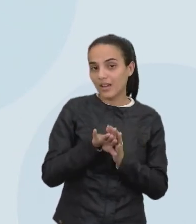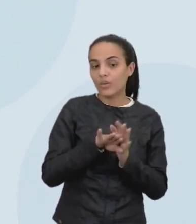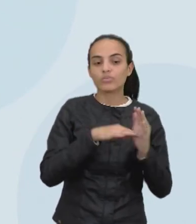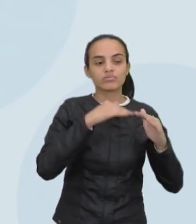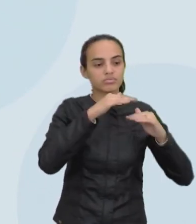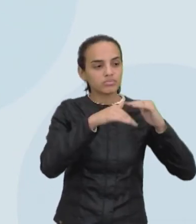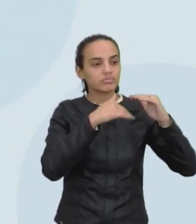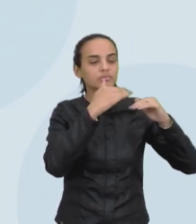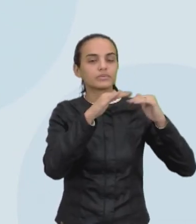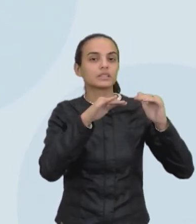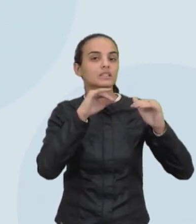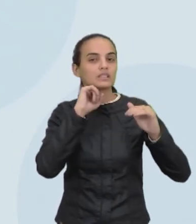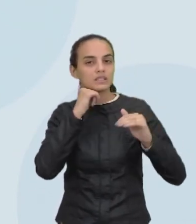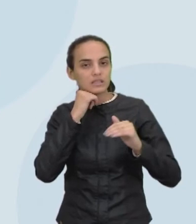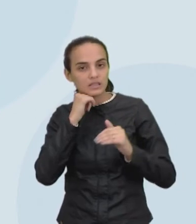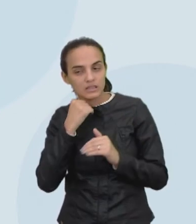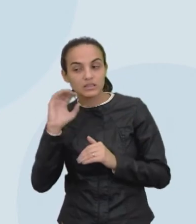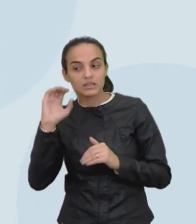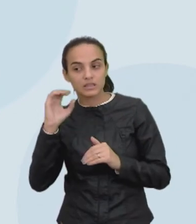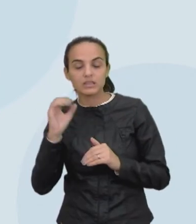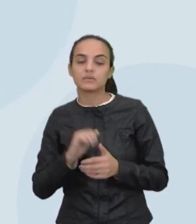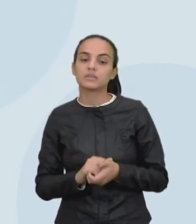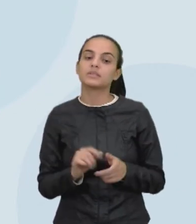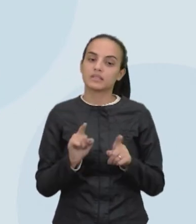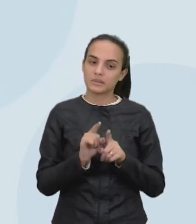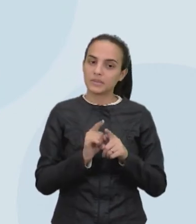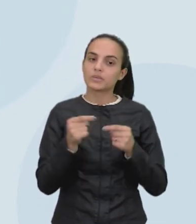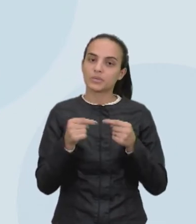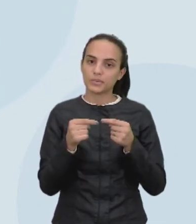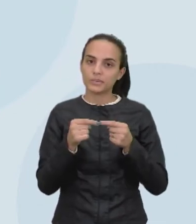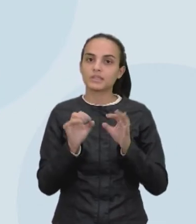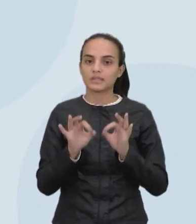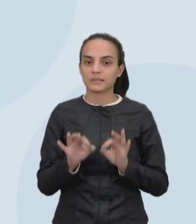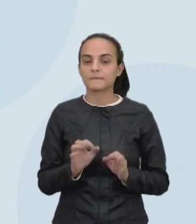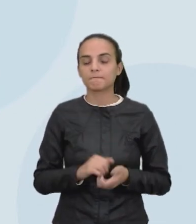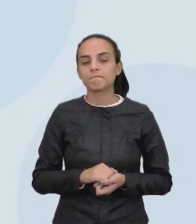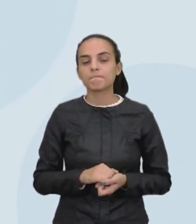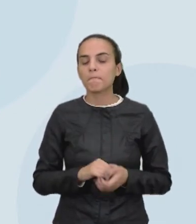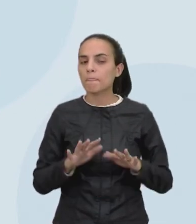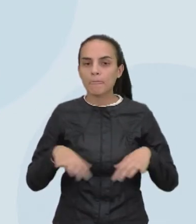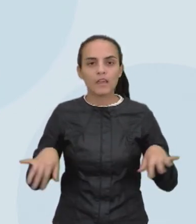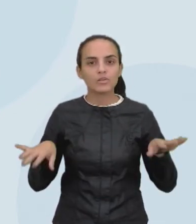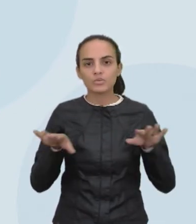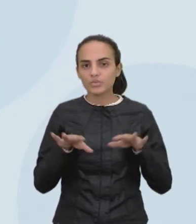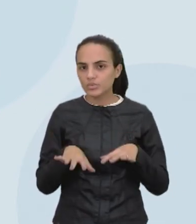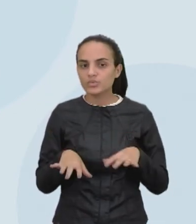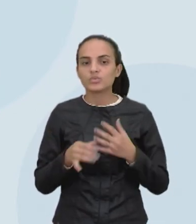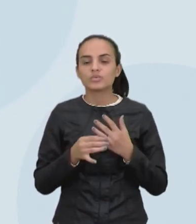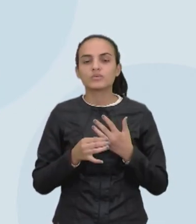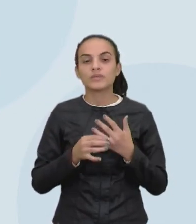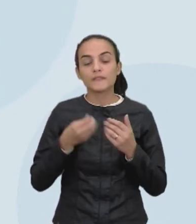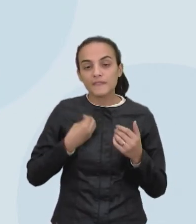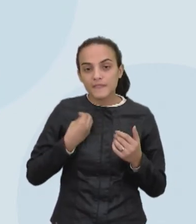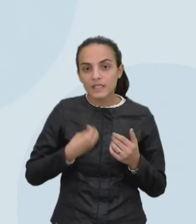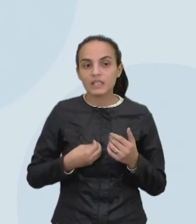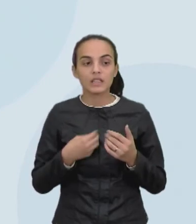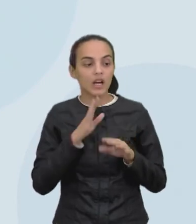progresso científico também entra nessa questão, né, Evê. Tudo que suporta o nosso estilo de vida.